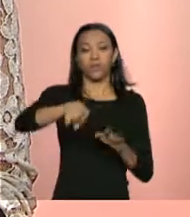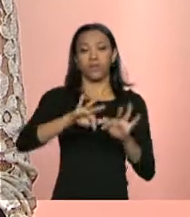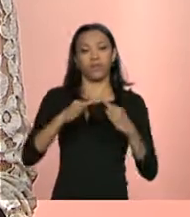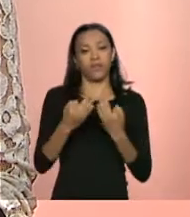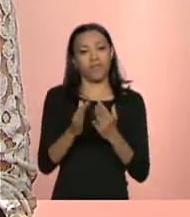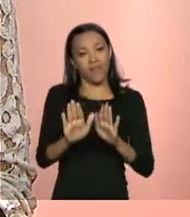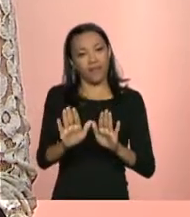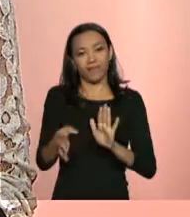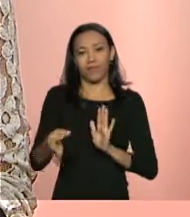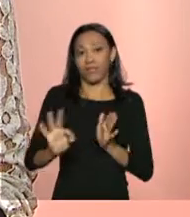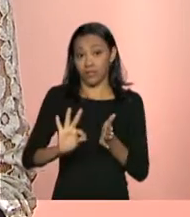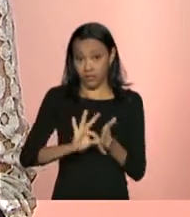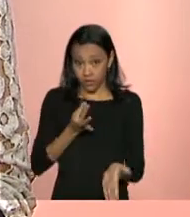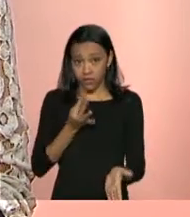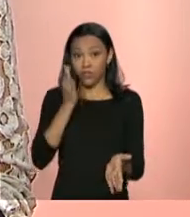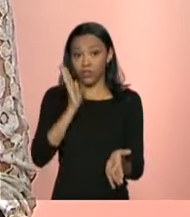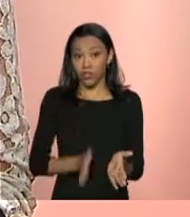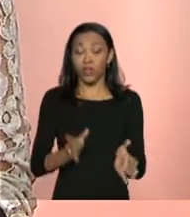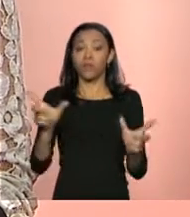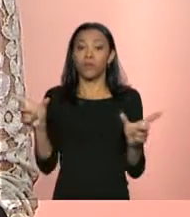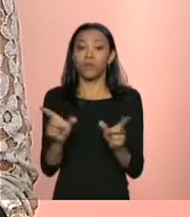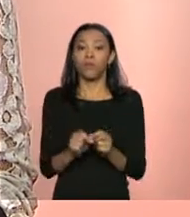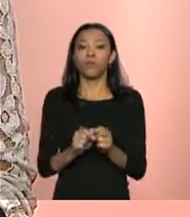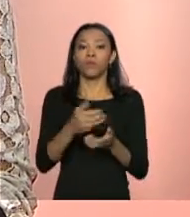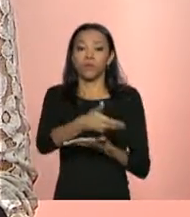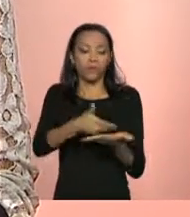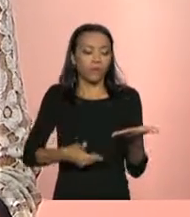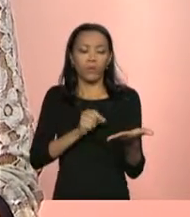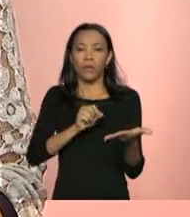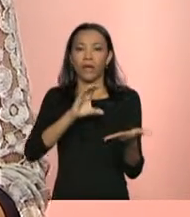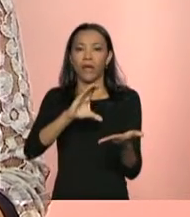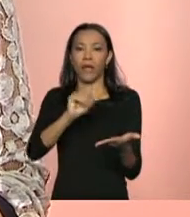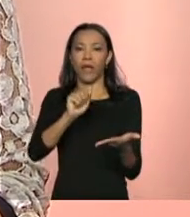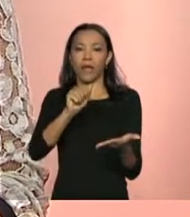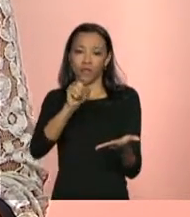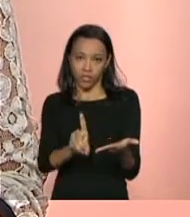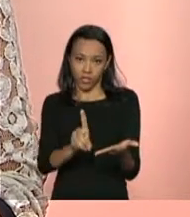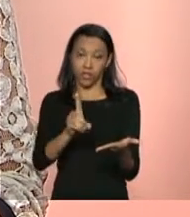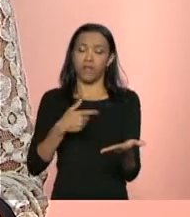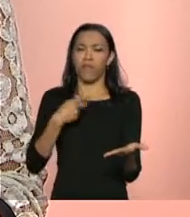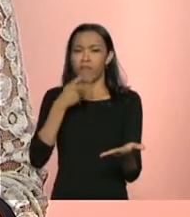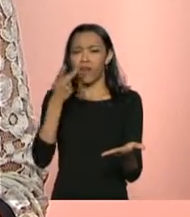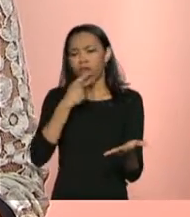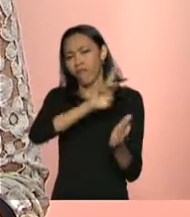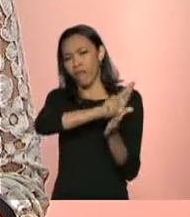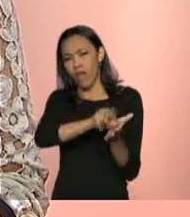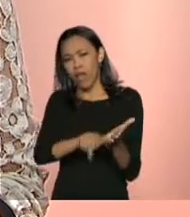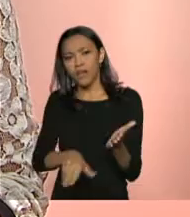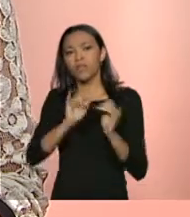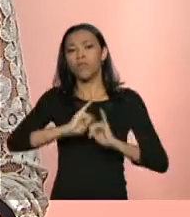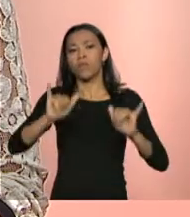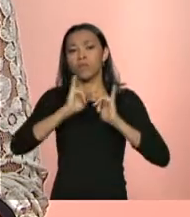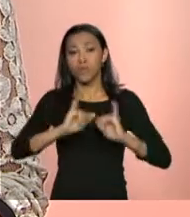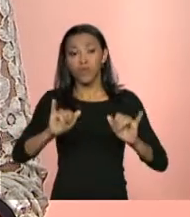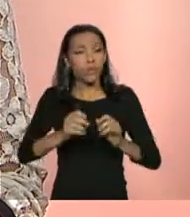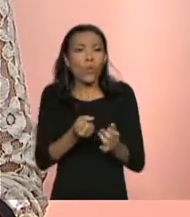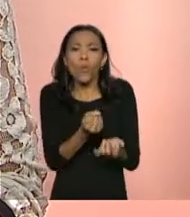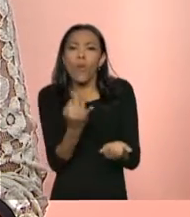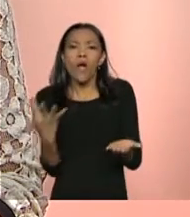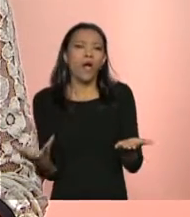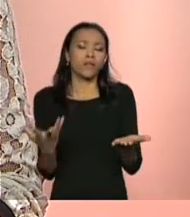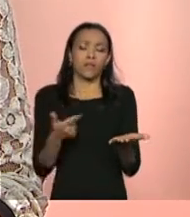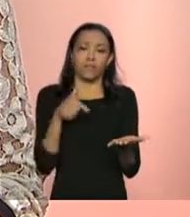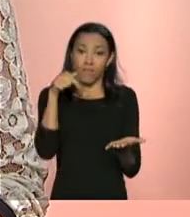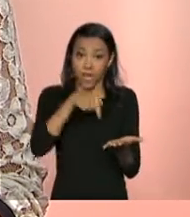Neste bloco, vamos falar sobre os tipos de dados que são registrados no Cadastro Único e quais informações os